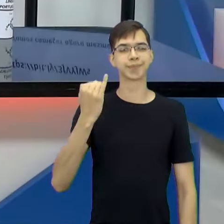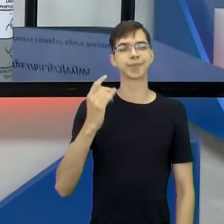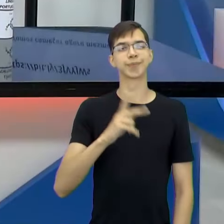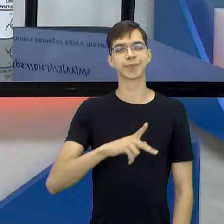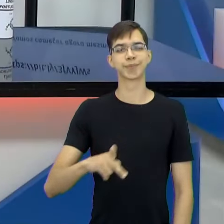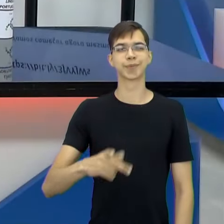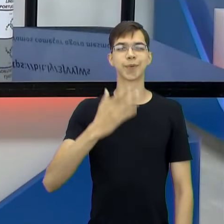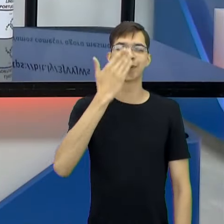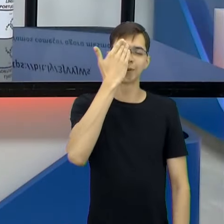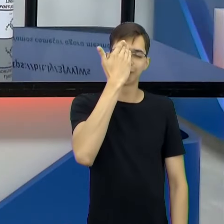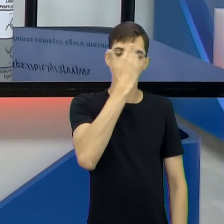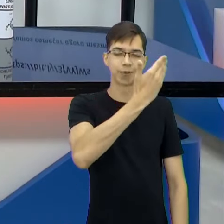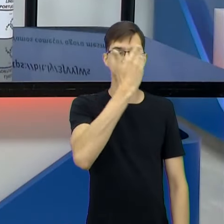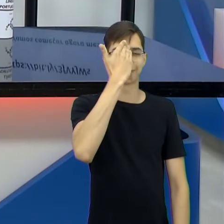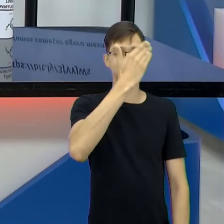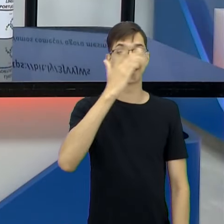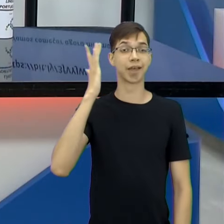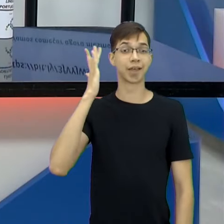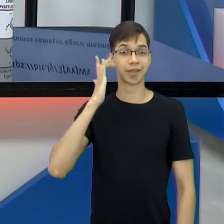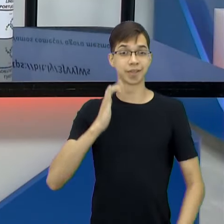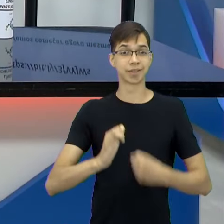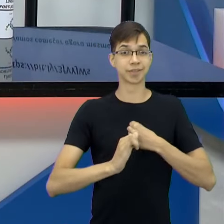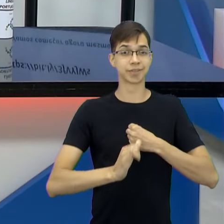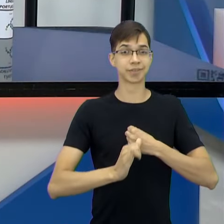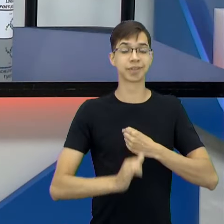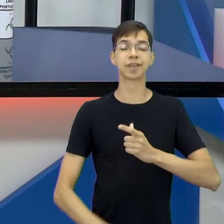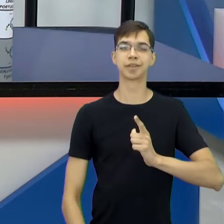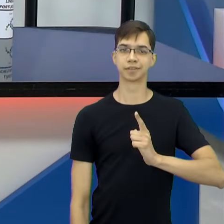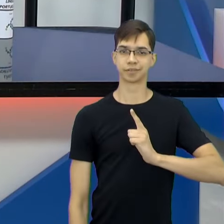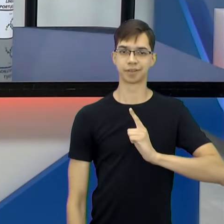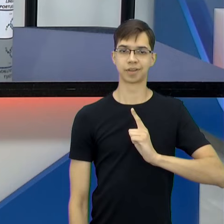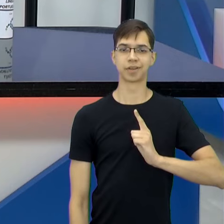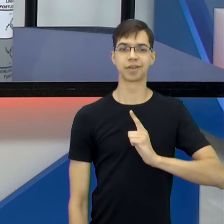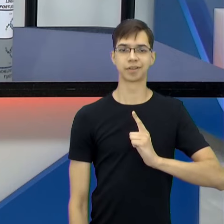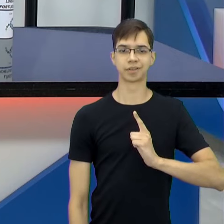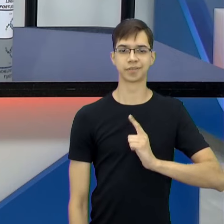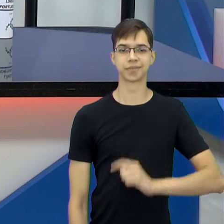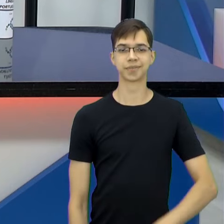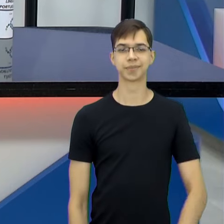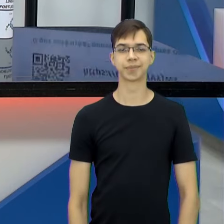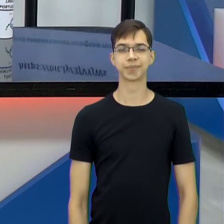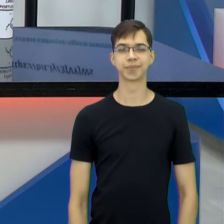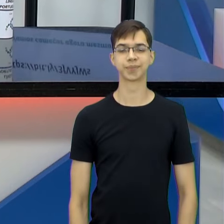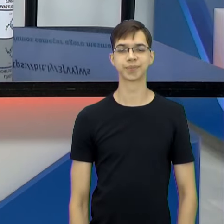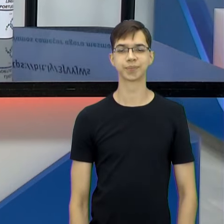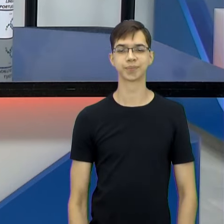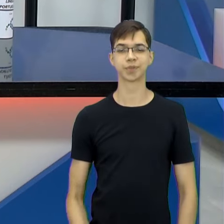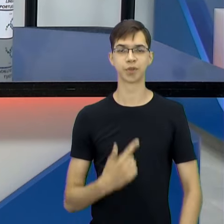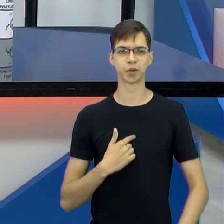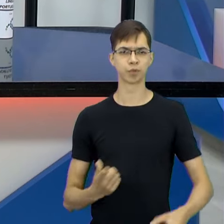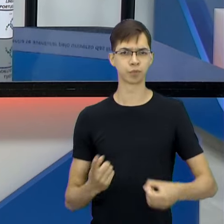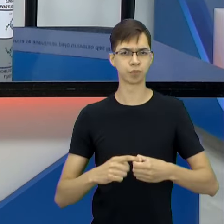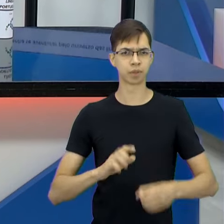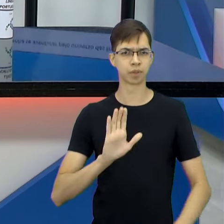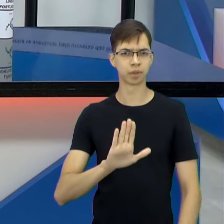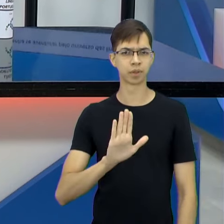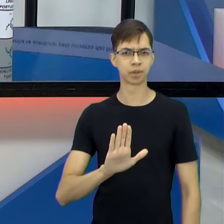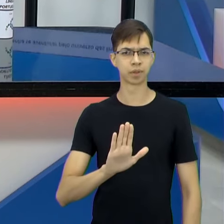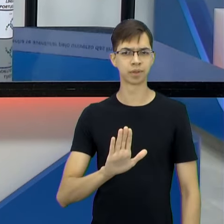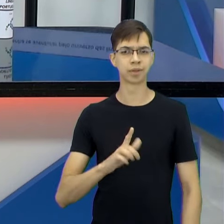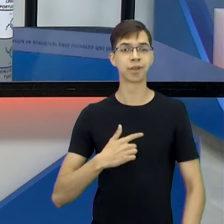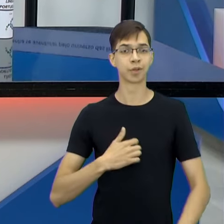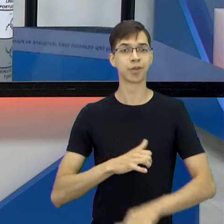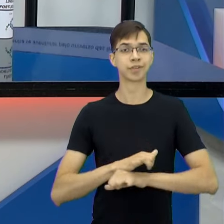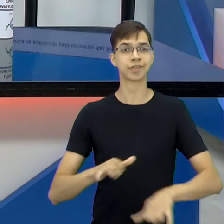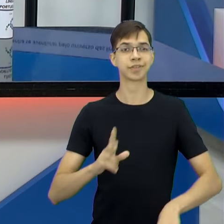obrigada. agradeço. Amanhã tem mais crônica, e é sempre, deixa eu voltar lá, deixa eu ver se eu consigo voltar, é sempre o eu falo para